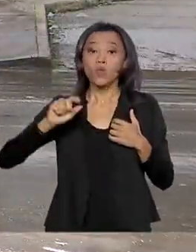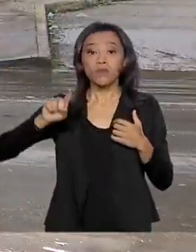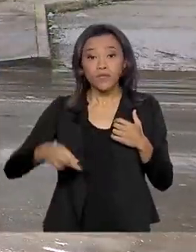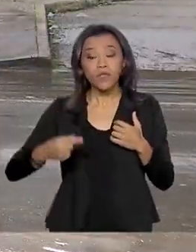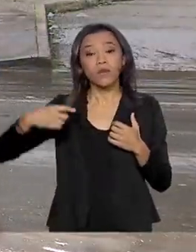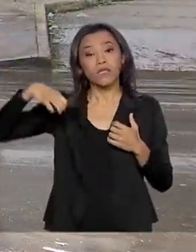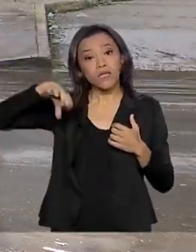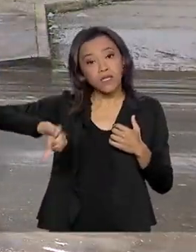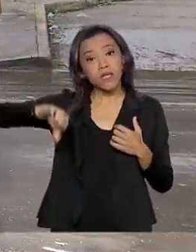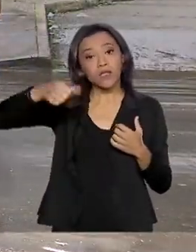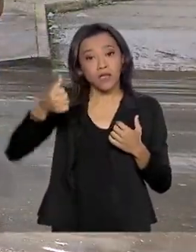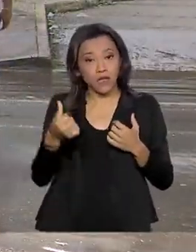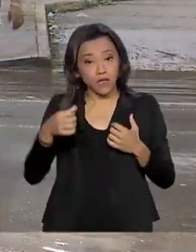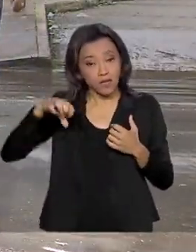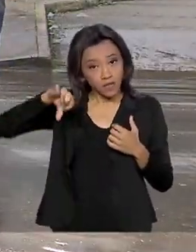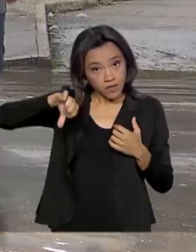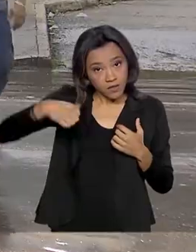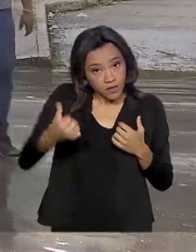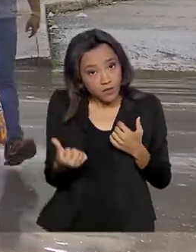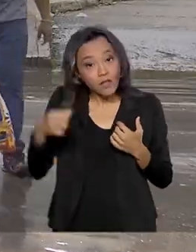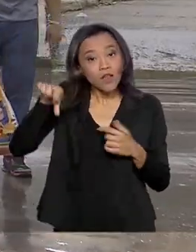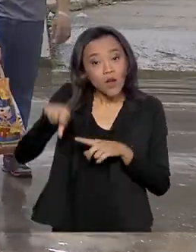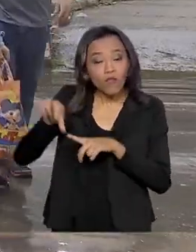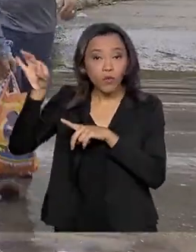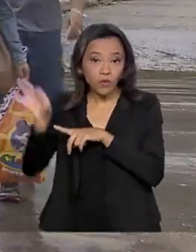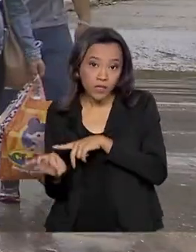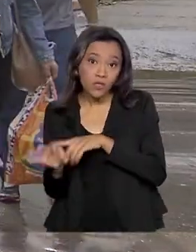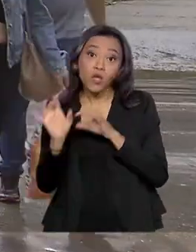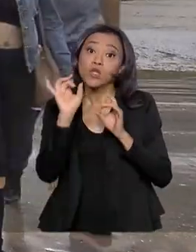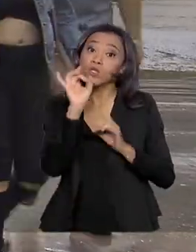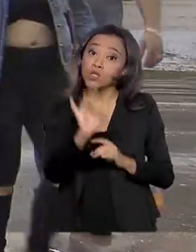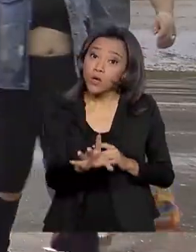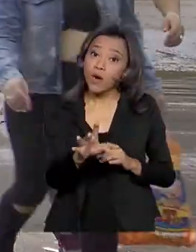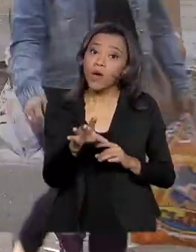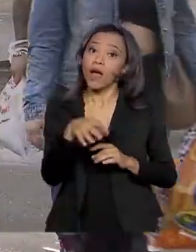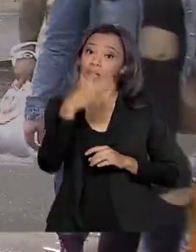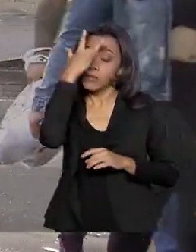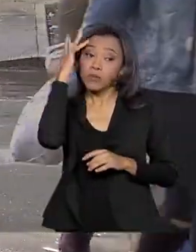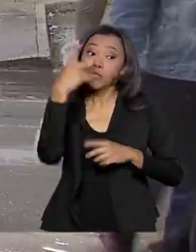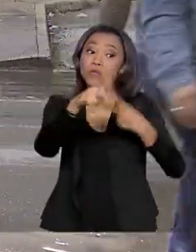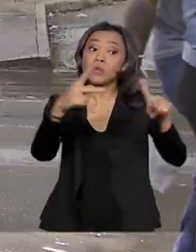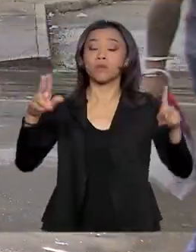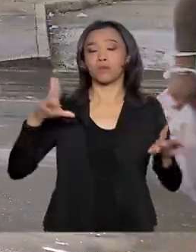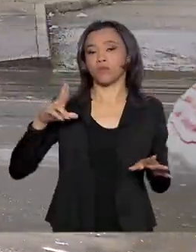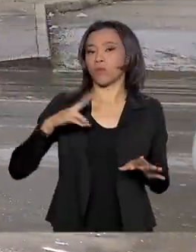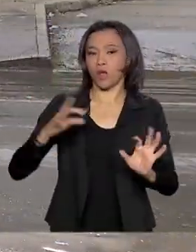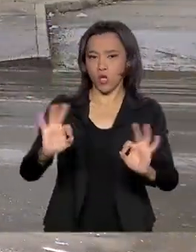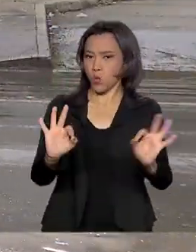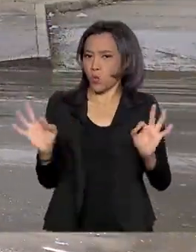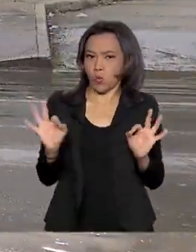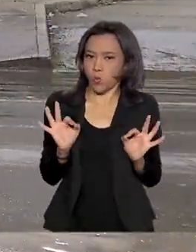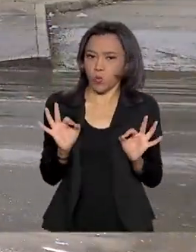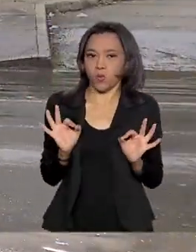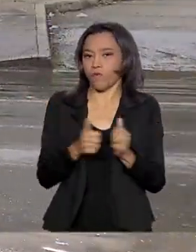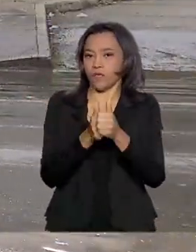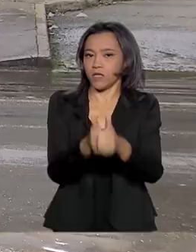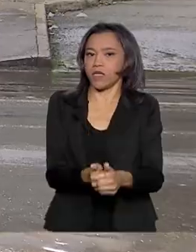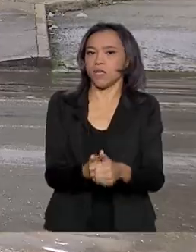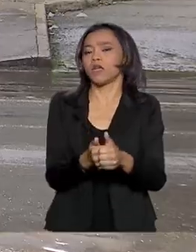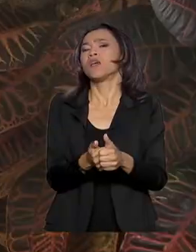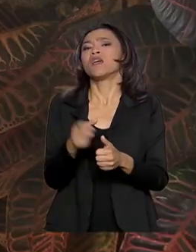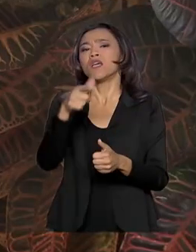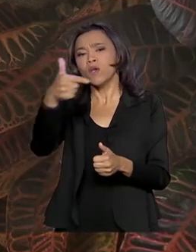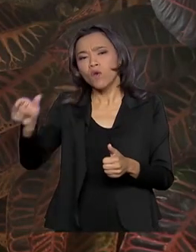As mudanças só não atingem os autônomos e os segurados facultativos, que continuam seguindo o modelo